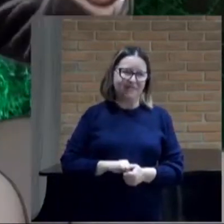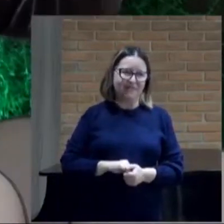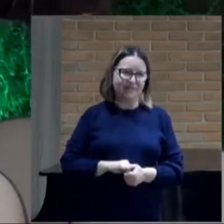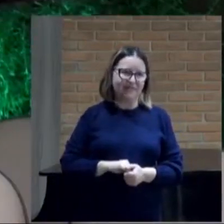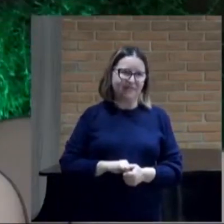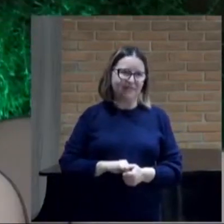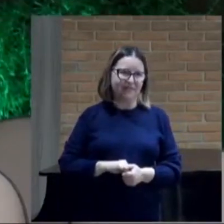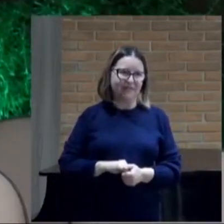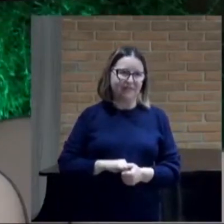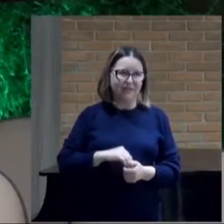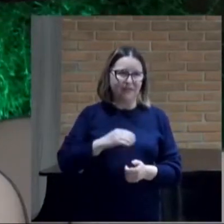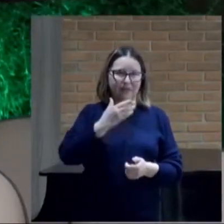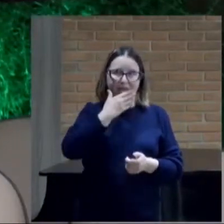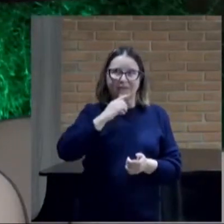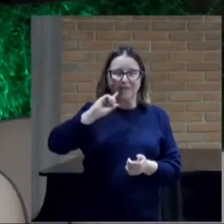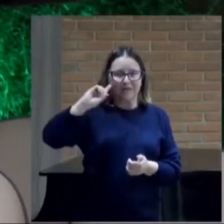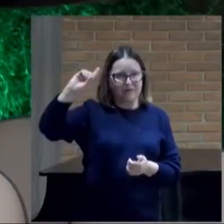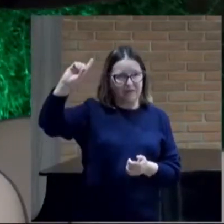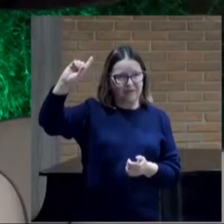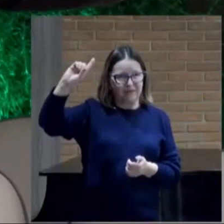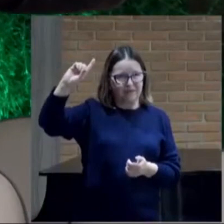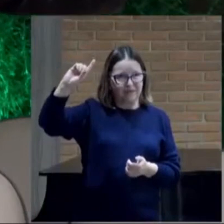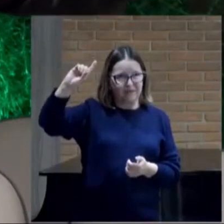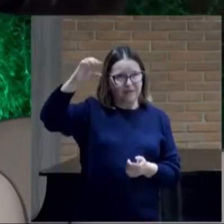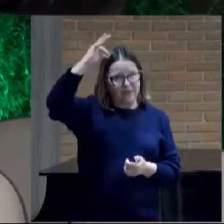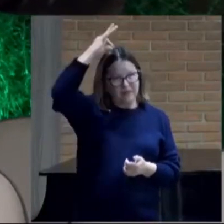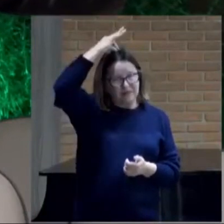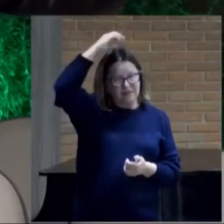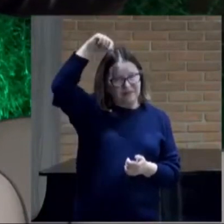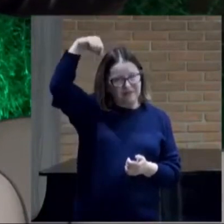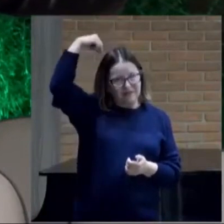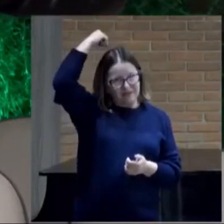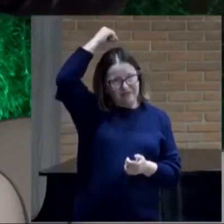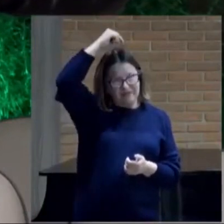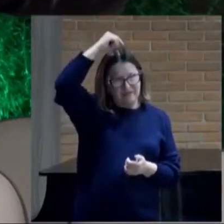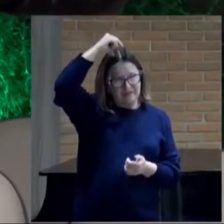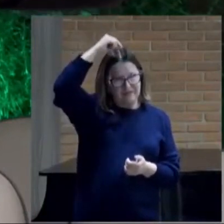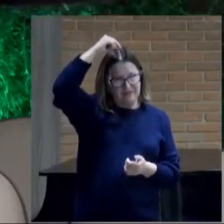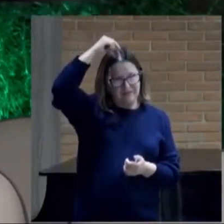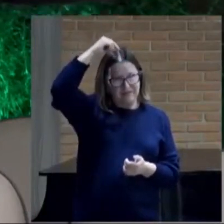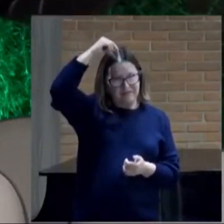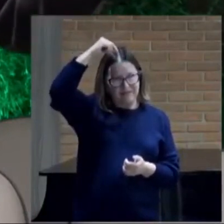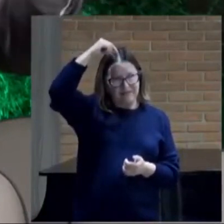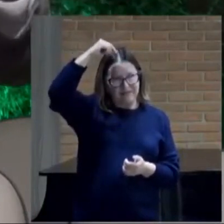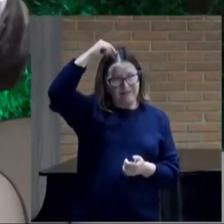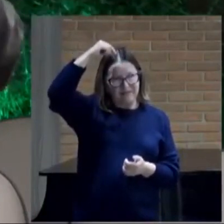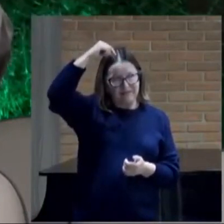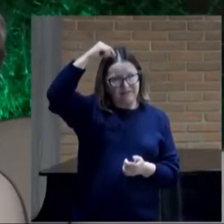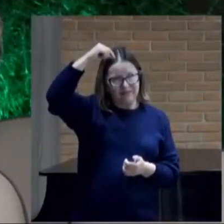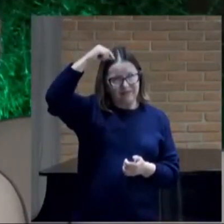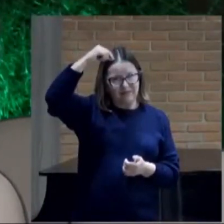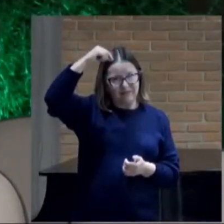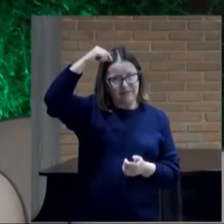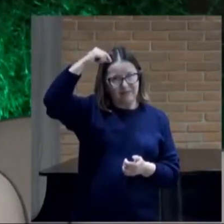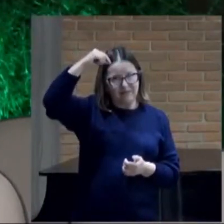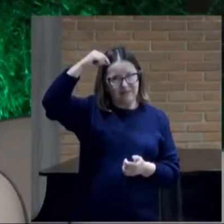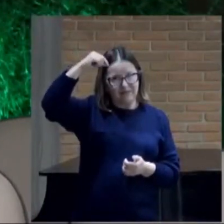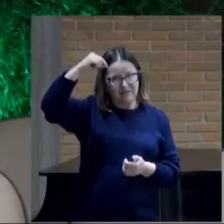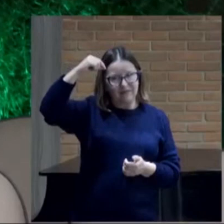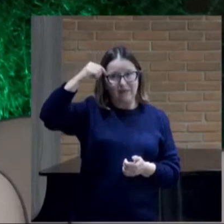O Pai E o Espírito Santo O Pai Trouxe